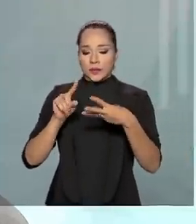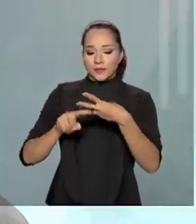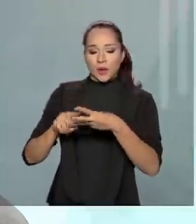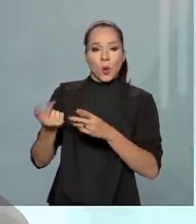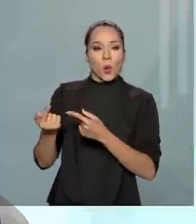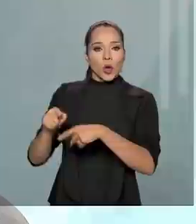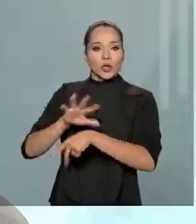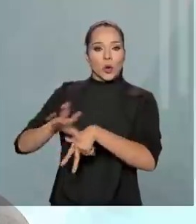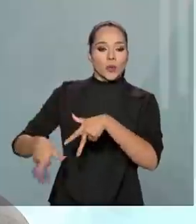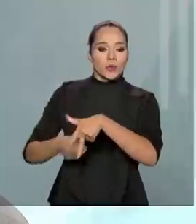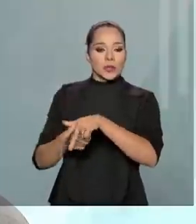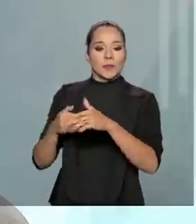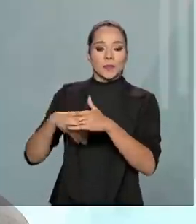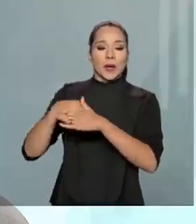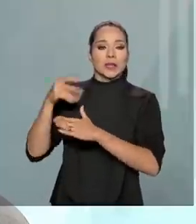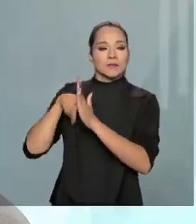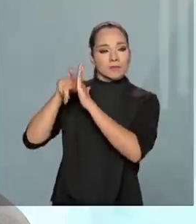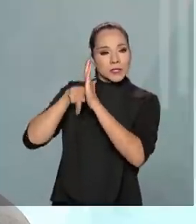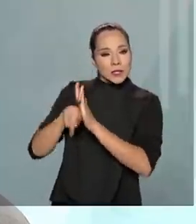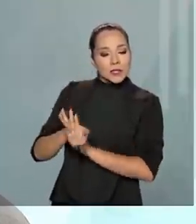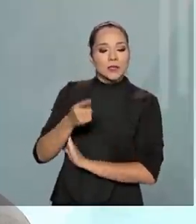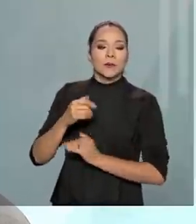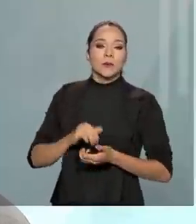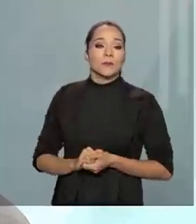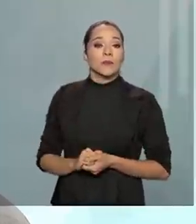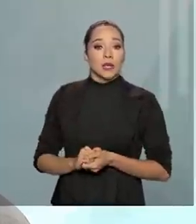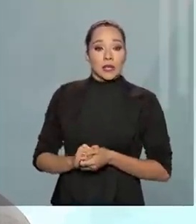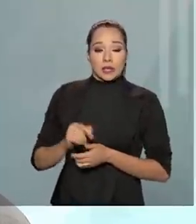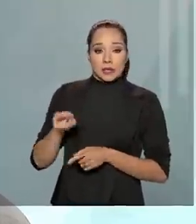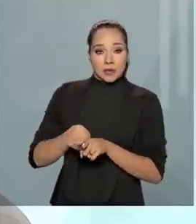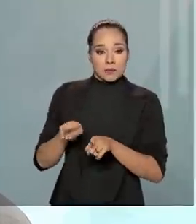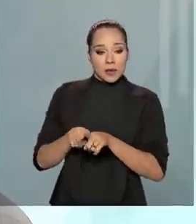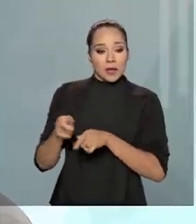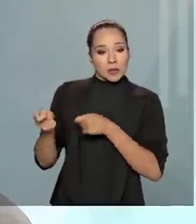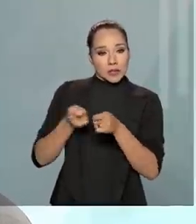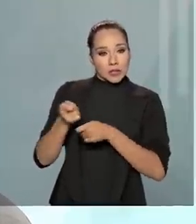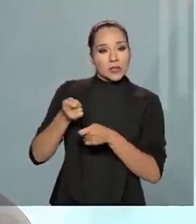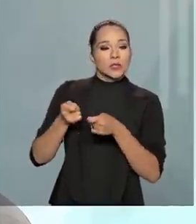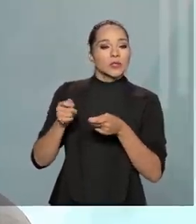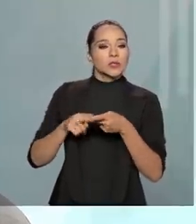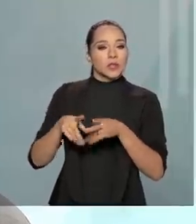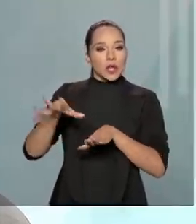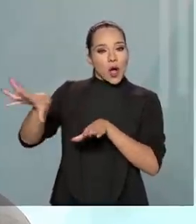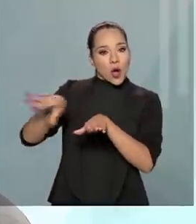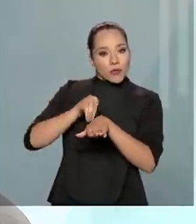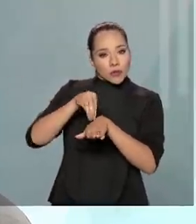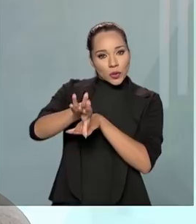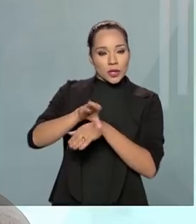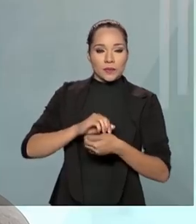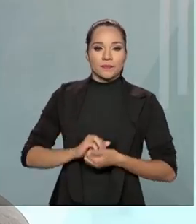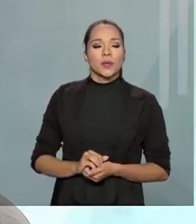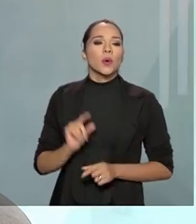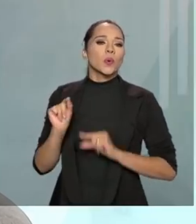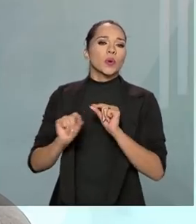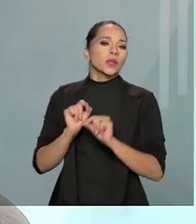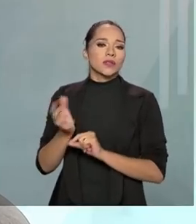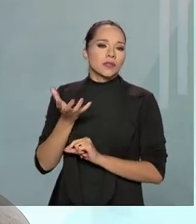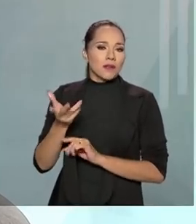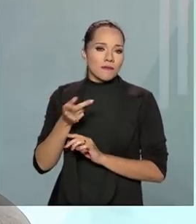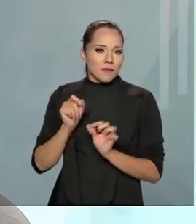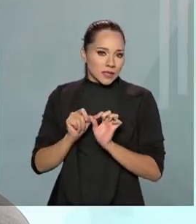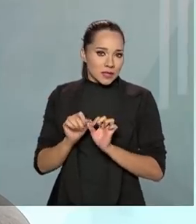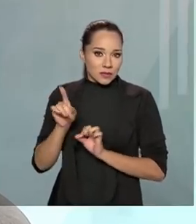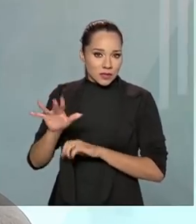corrupção, mais com investigações, informações de inteligência, a Corregedoria Geral da União e a Ouvidoria Geral da União. O que a gente procura fazer dentro de um